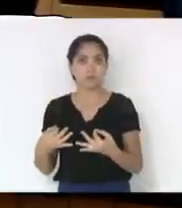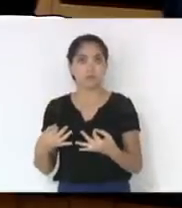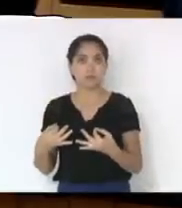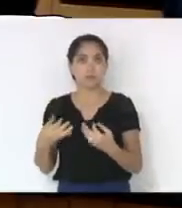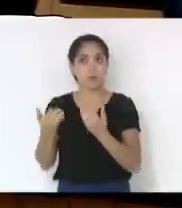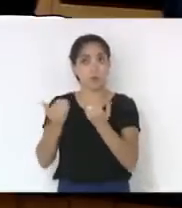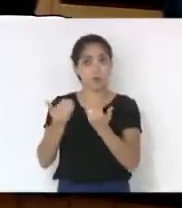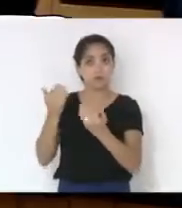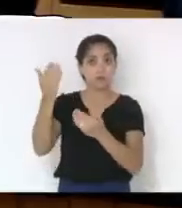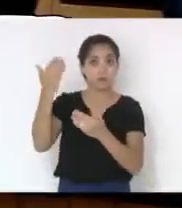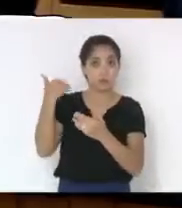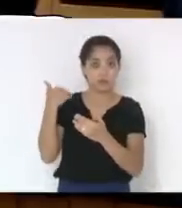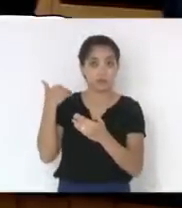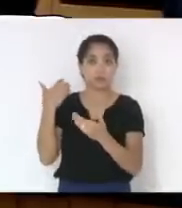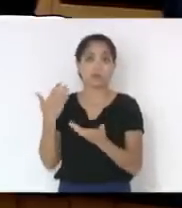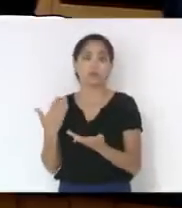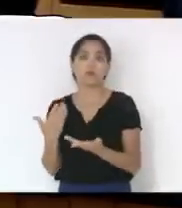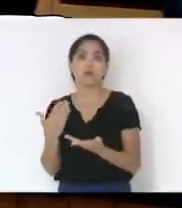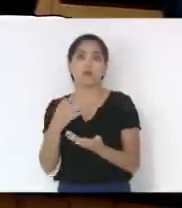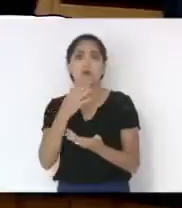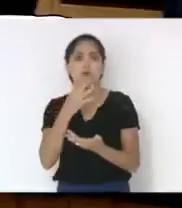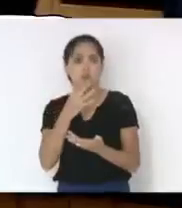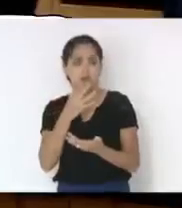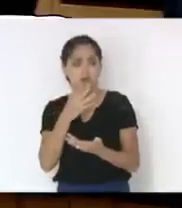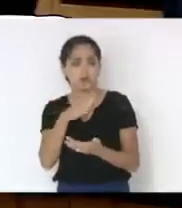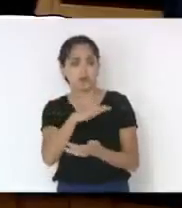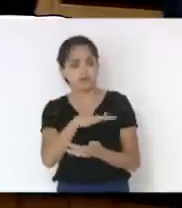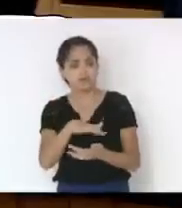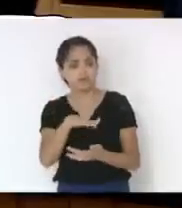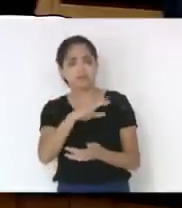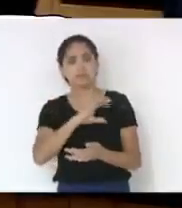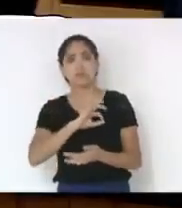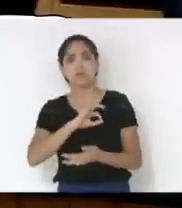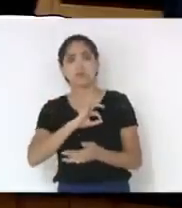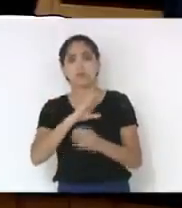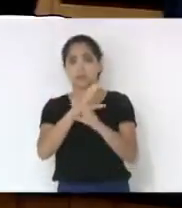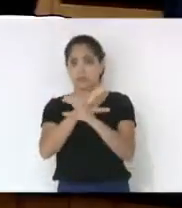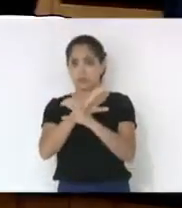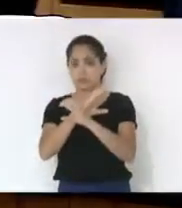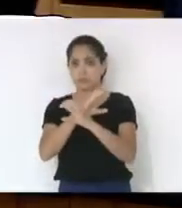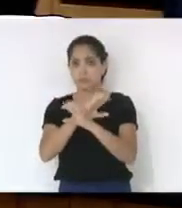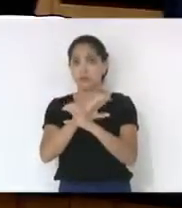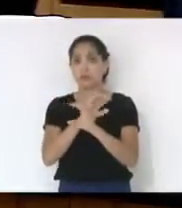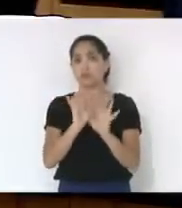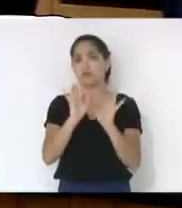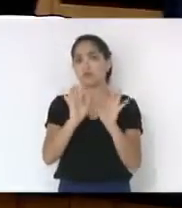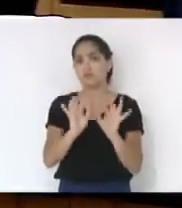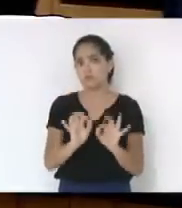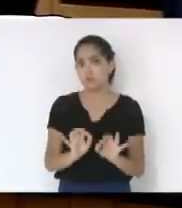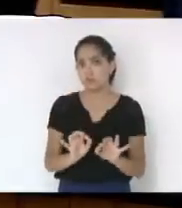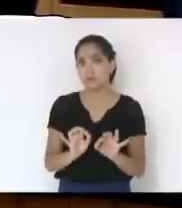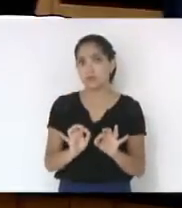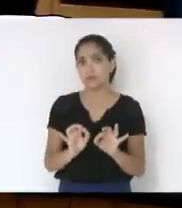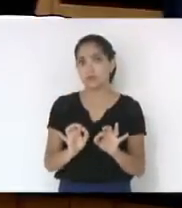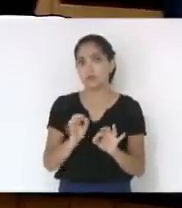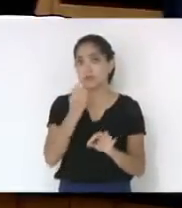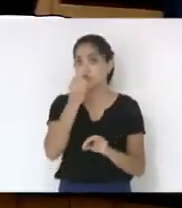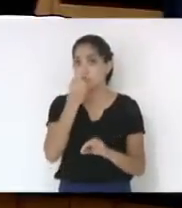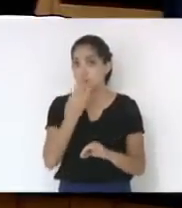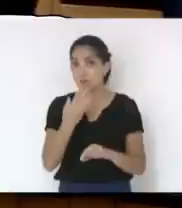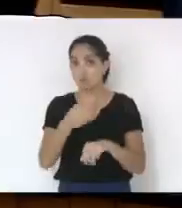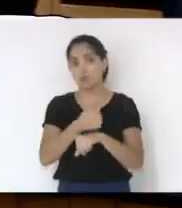conhece a polícia civil como um todo e, com certeza, será um grande delegado-geral.